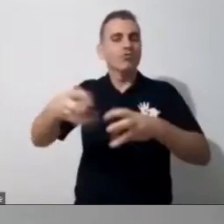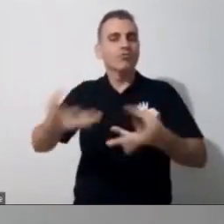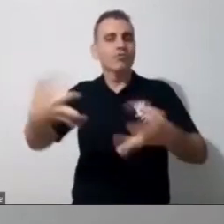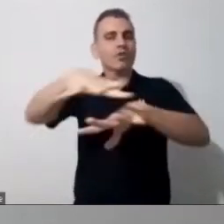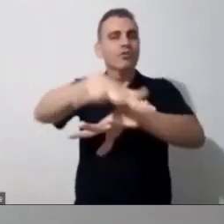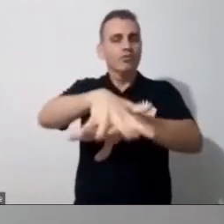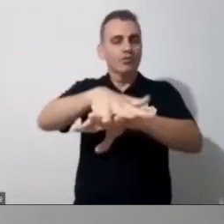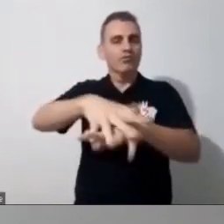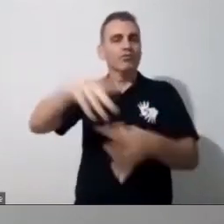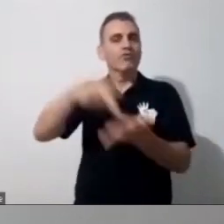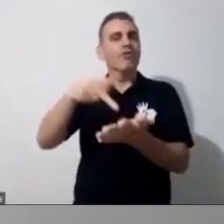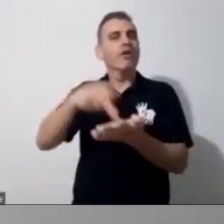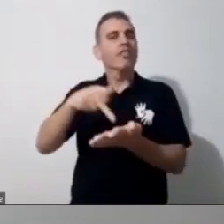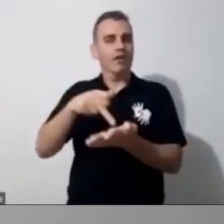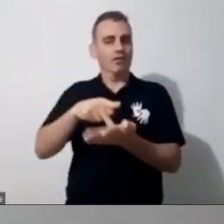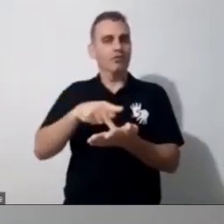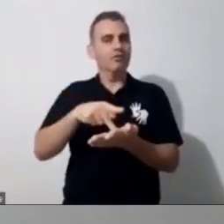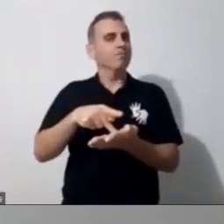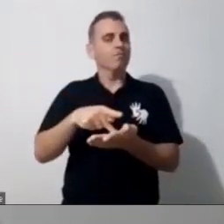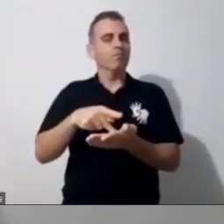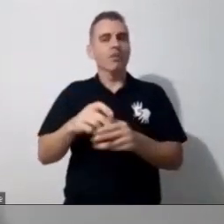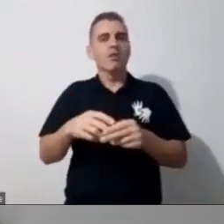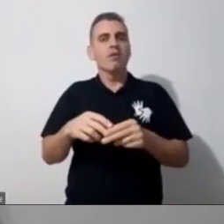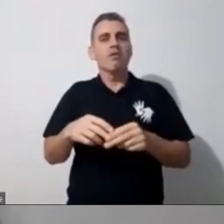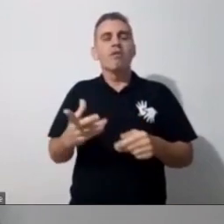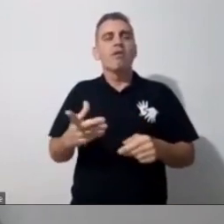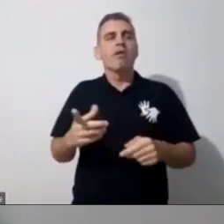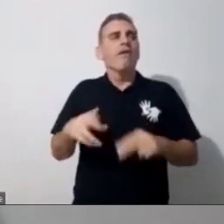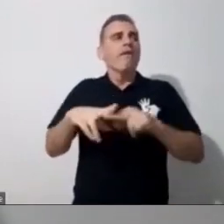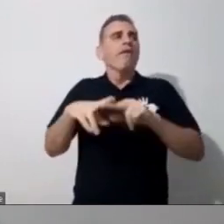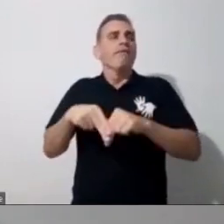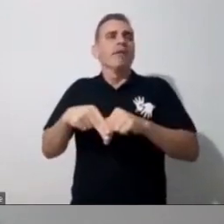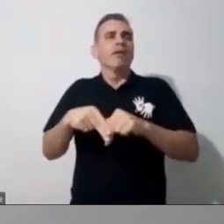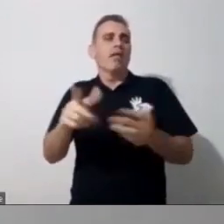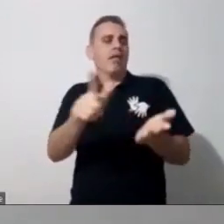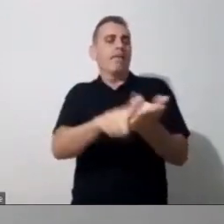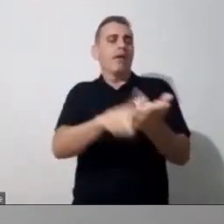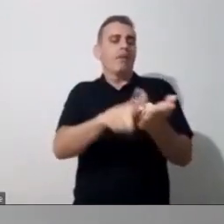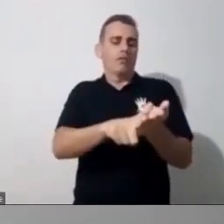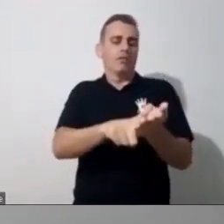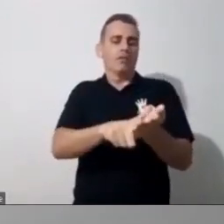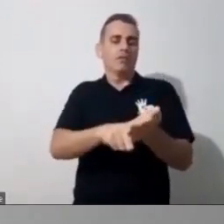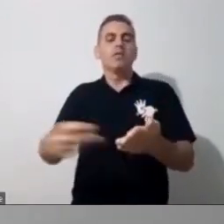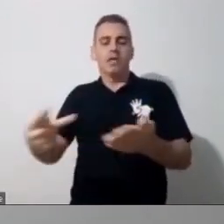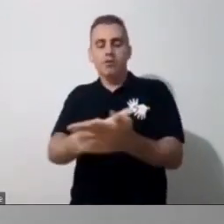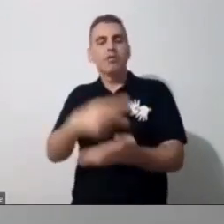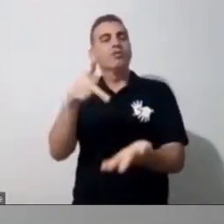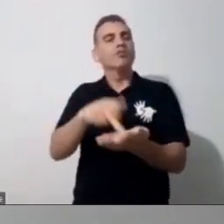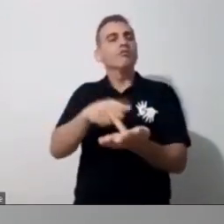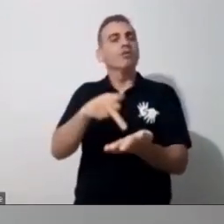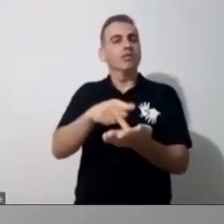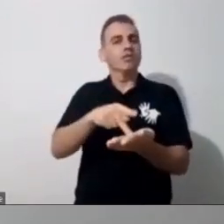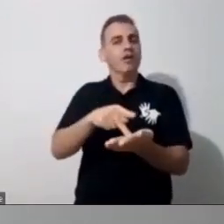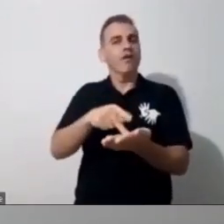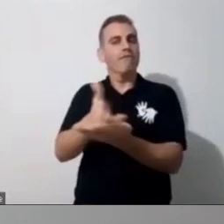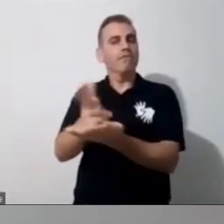verdade, que não fica, que não fique só no papel, mas que ela aconteça verdadeiramente, e é